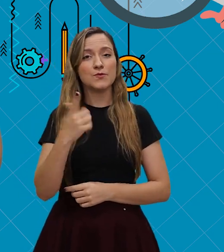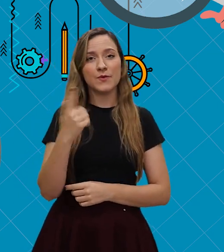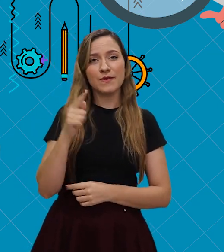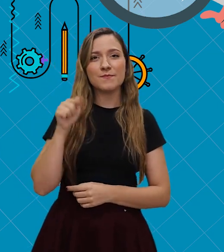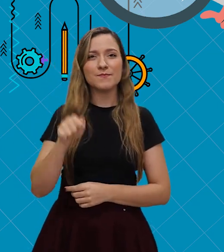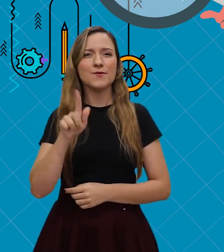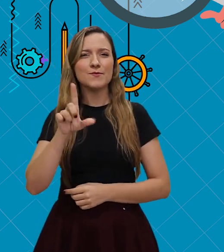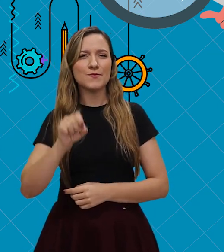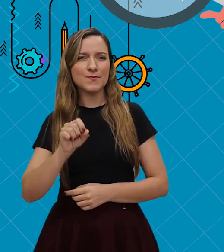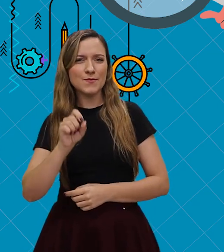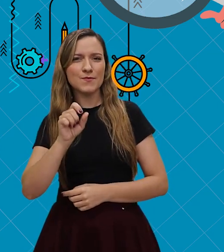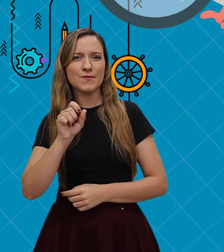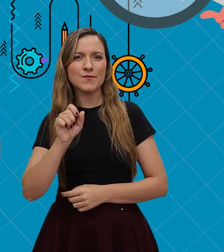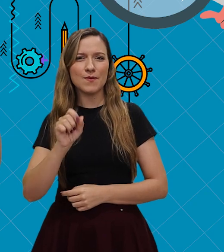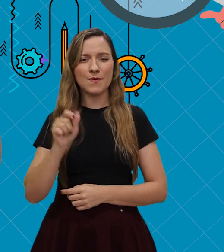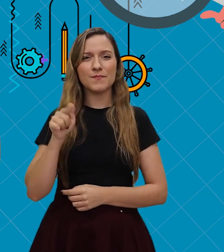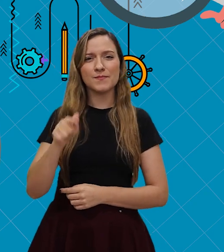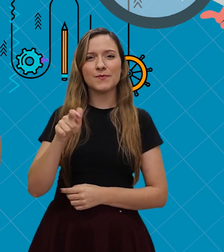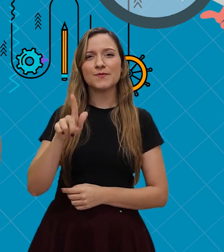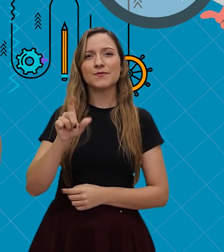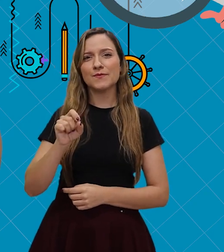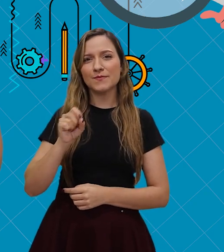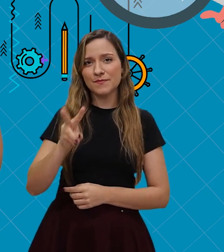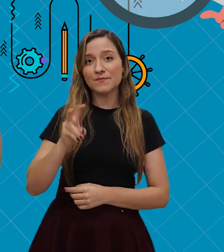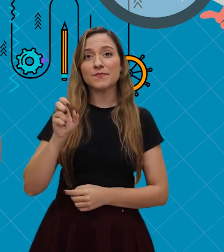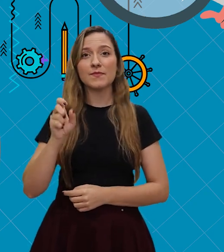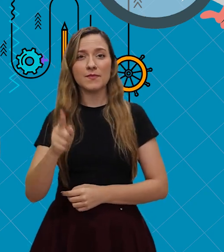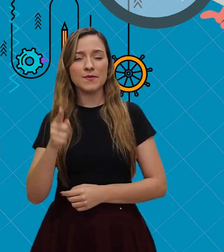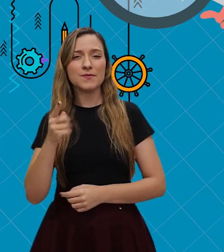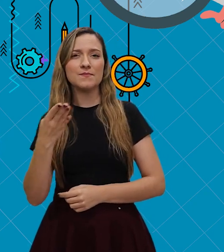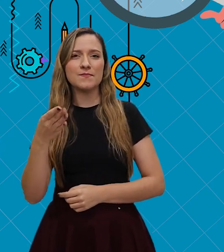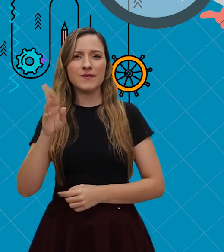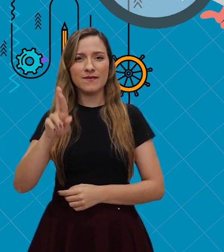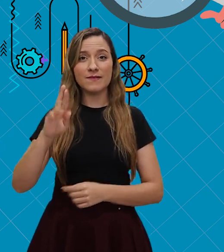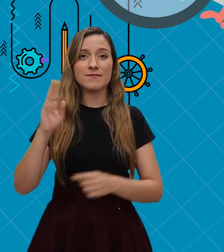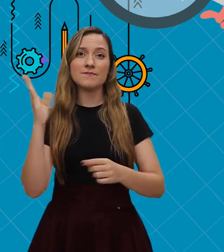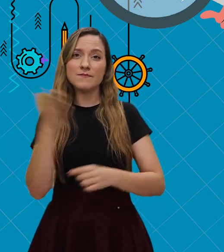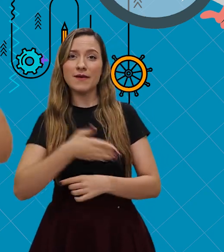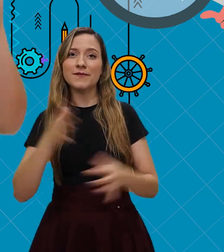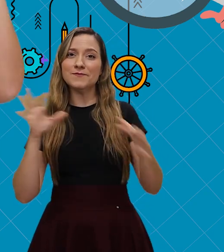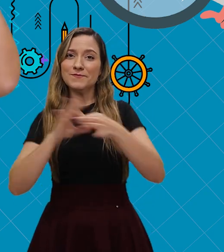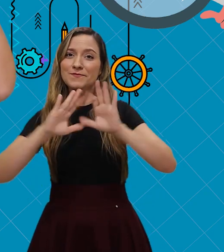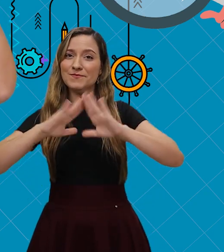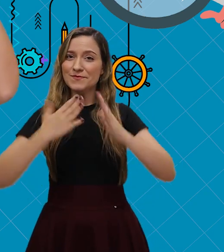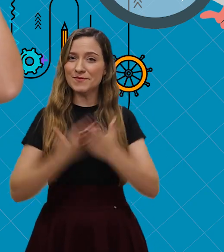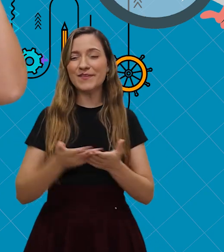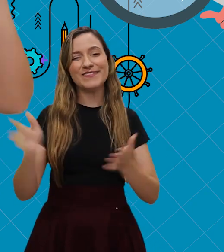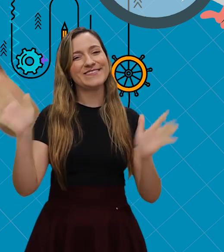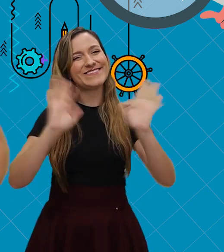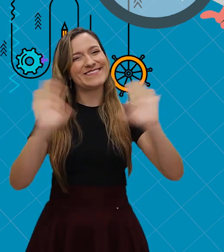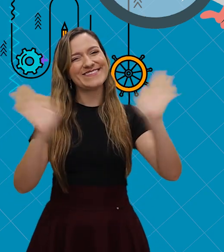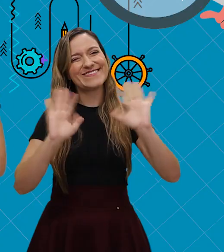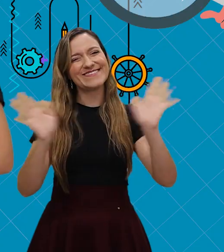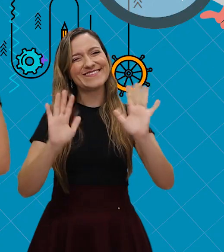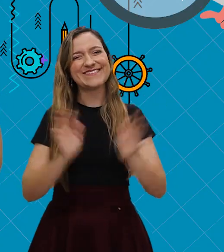.gov.gov.br barra Conexão Escola. Tchau, pessoal! Tchau, gente!